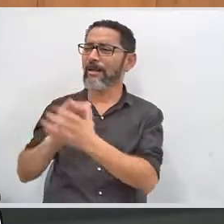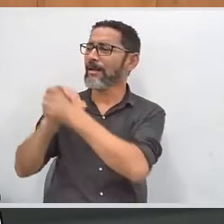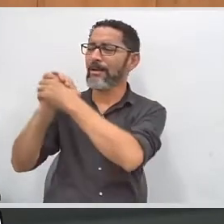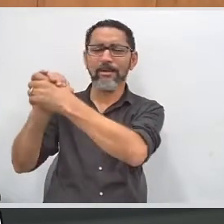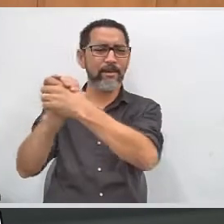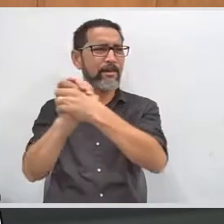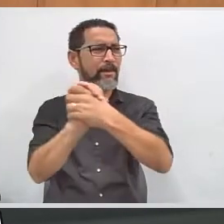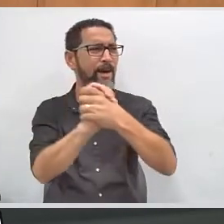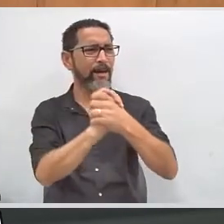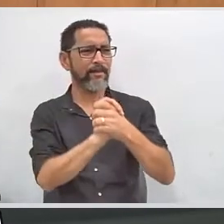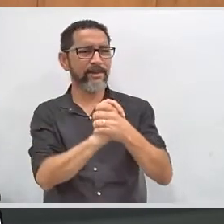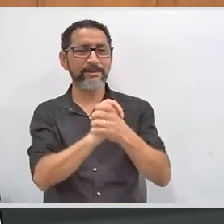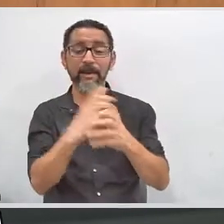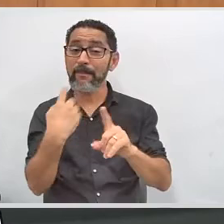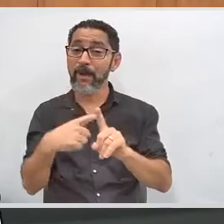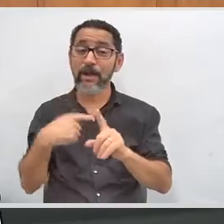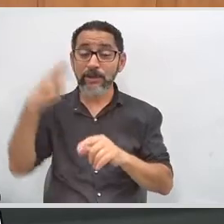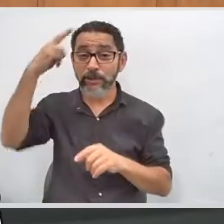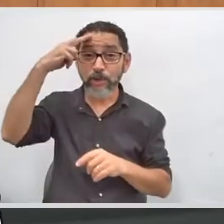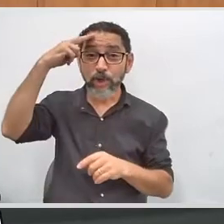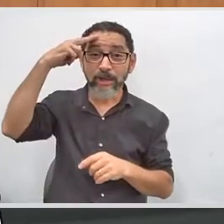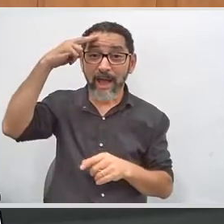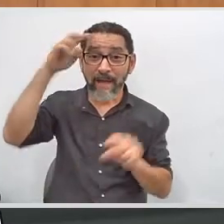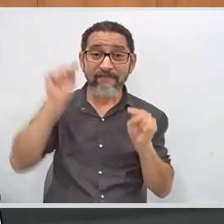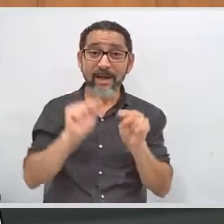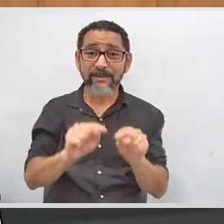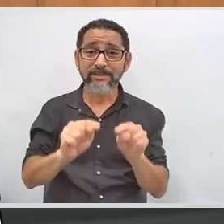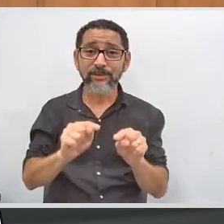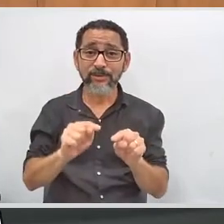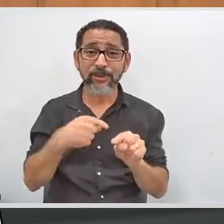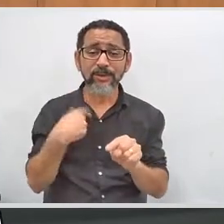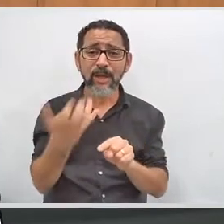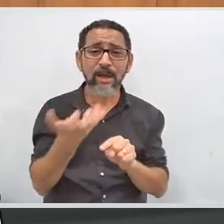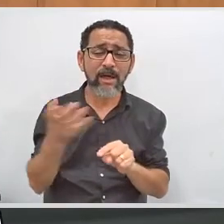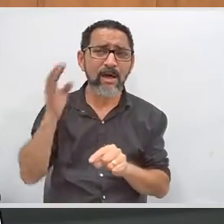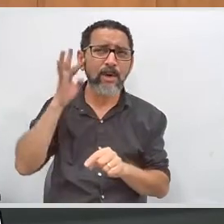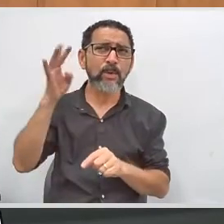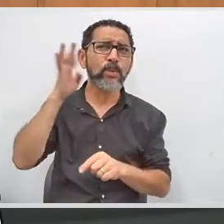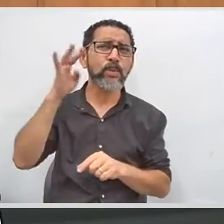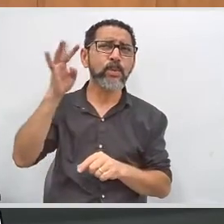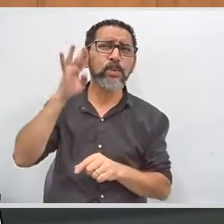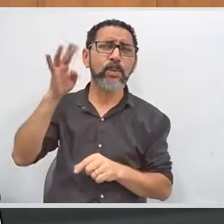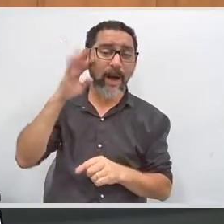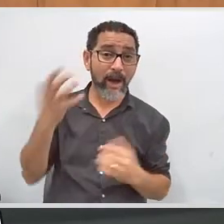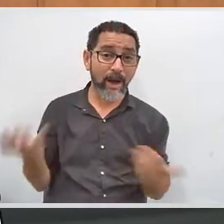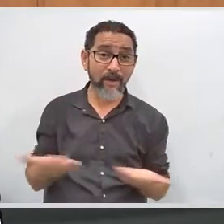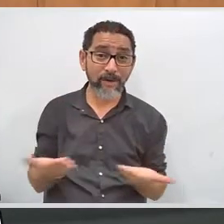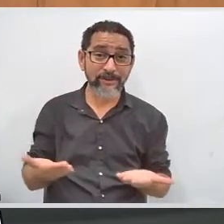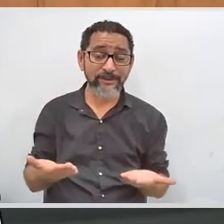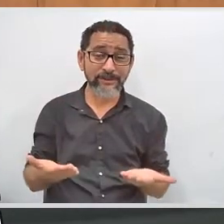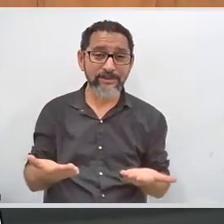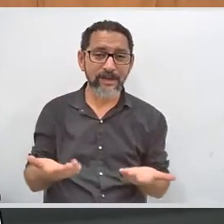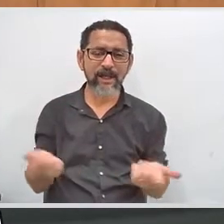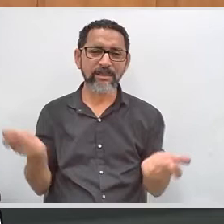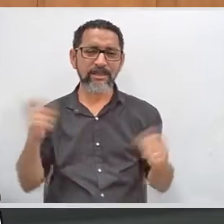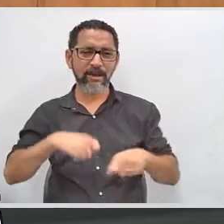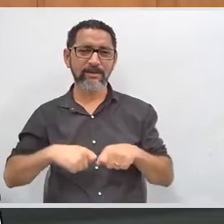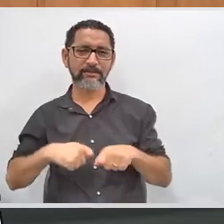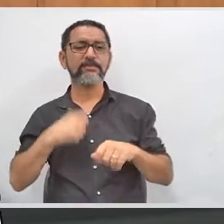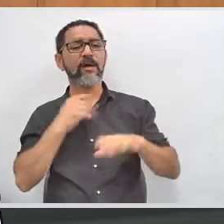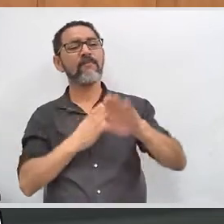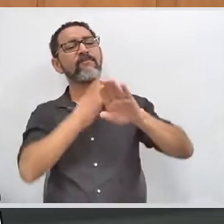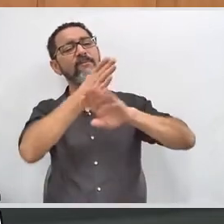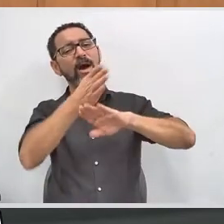parabéns. É isso que nós sonhávamos. Por quê? Hoje, nós podemos voltar às